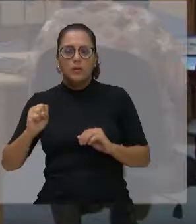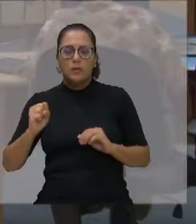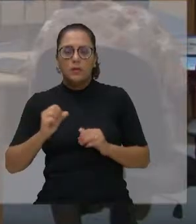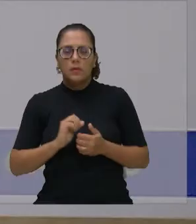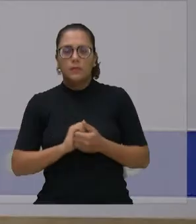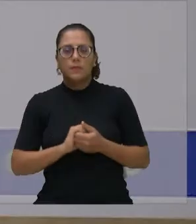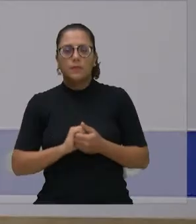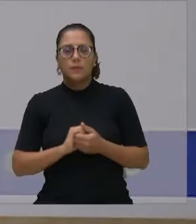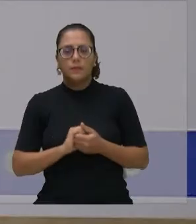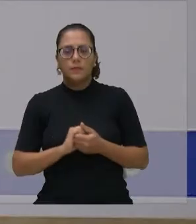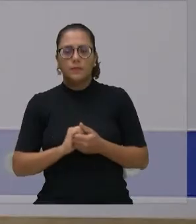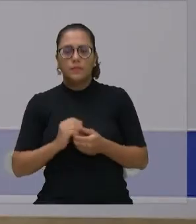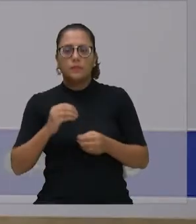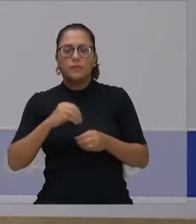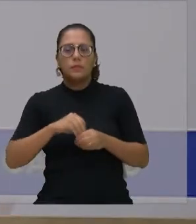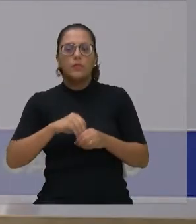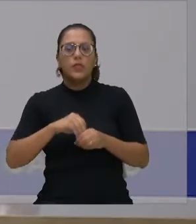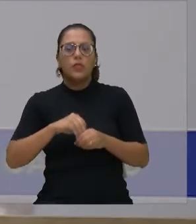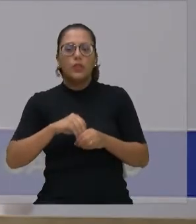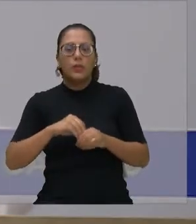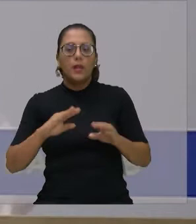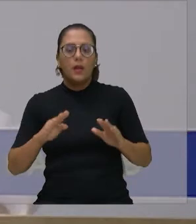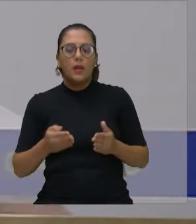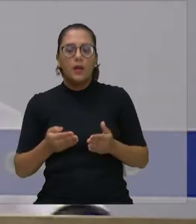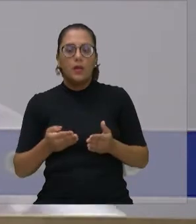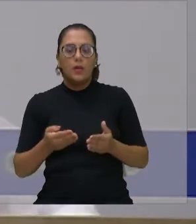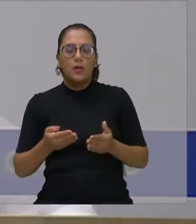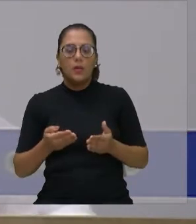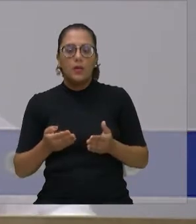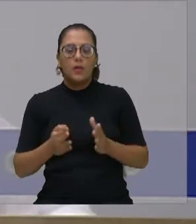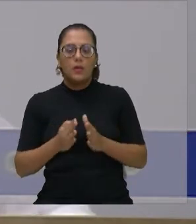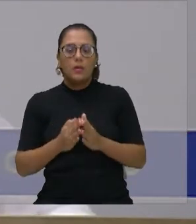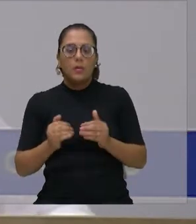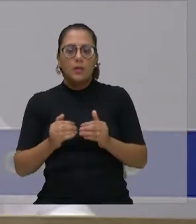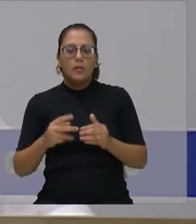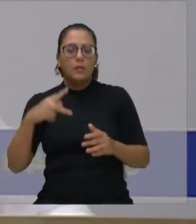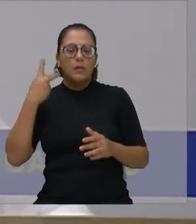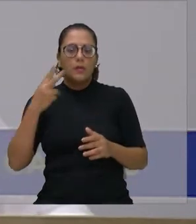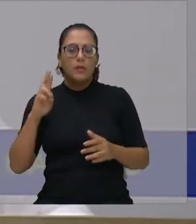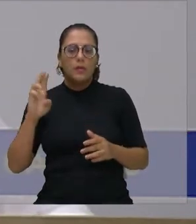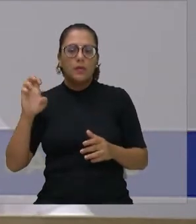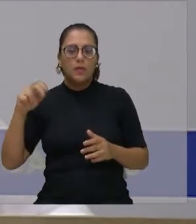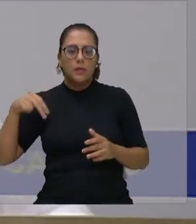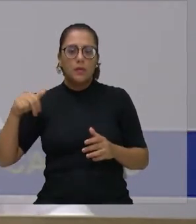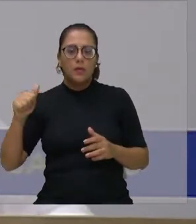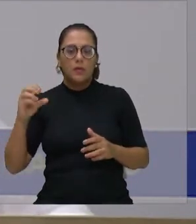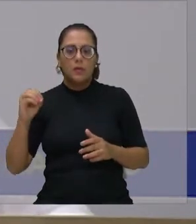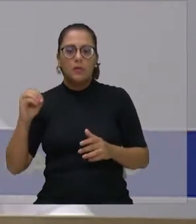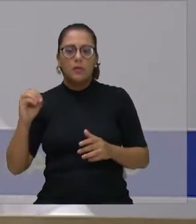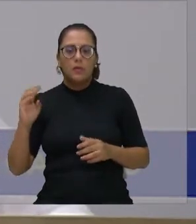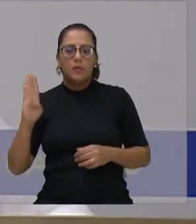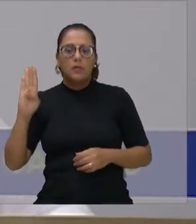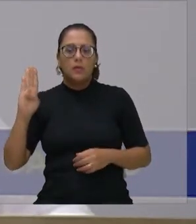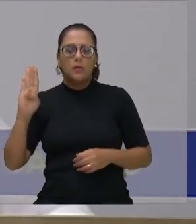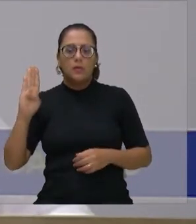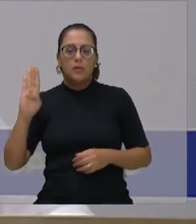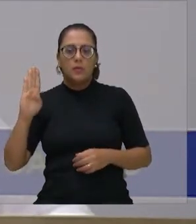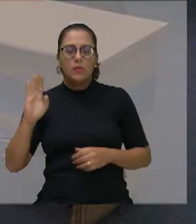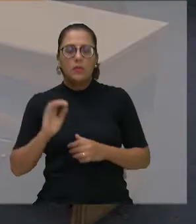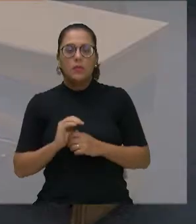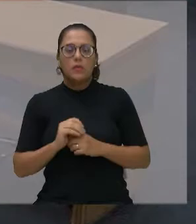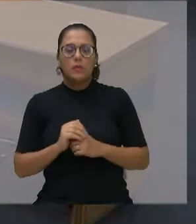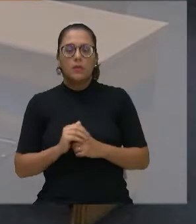Em votação, o pedido verbal do vereador Renato Santiago. Vereador Salvadorado, que permaneça comissão, os contratos que se